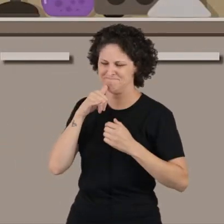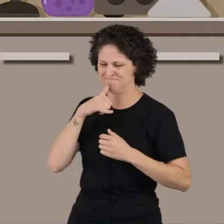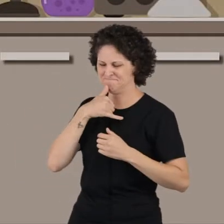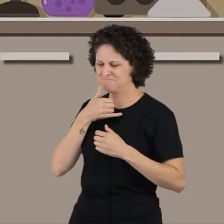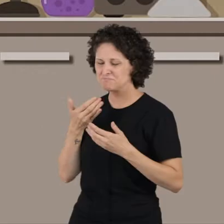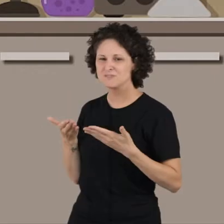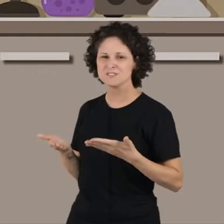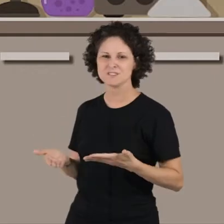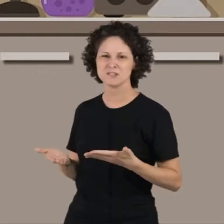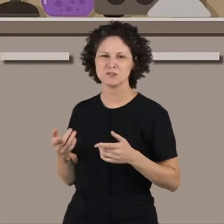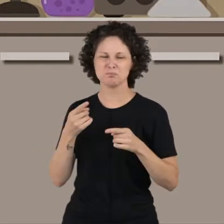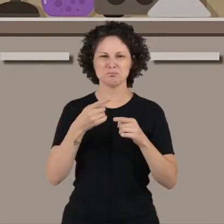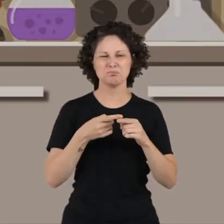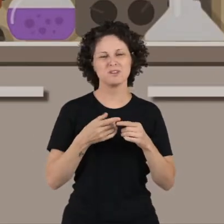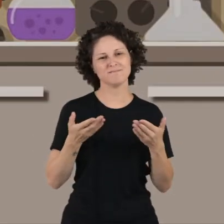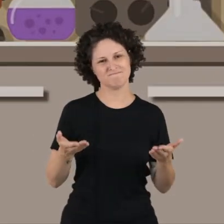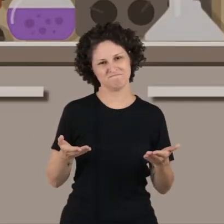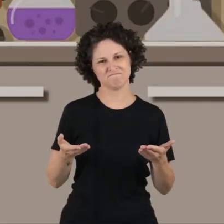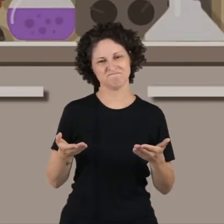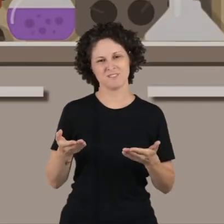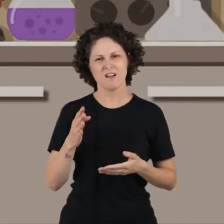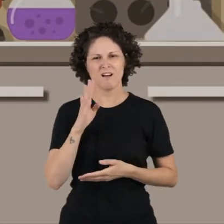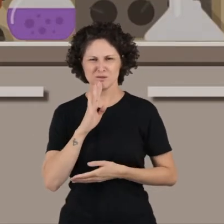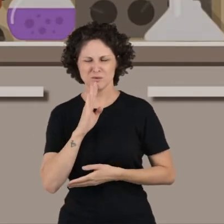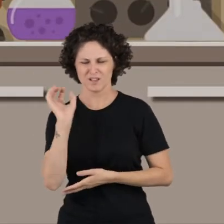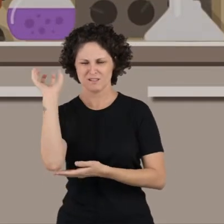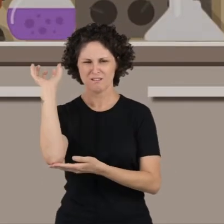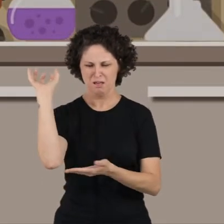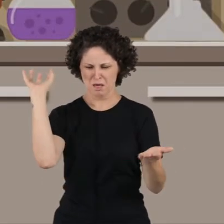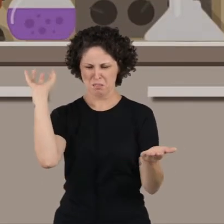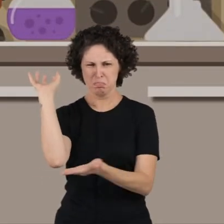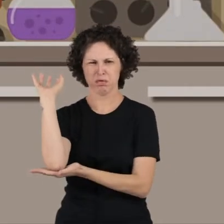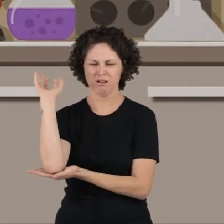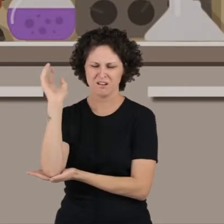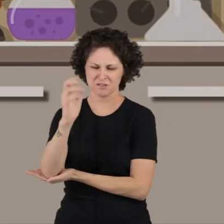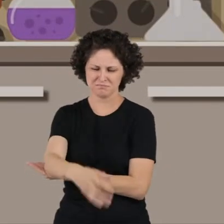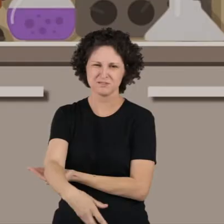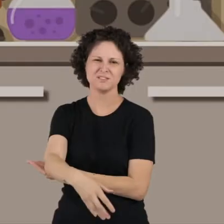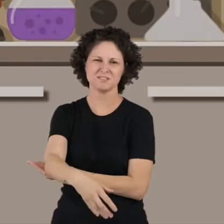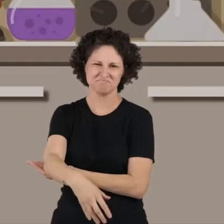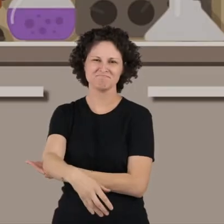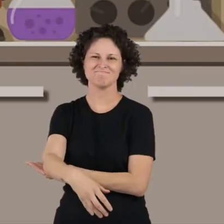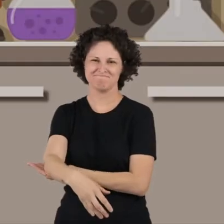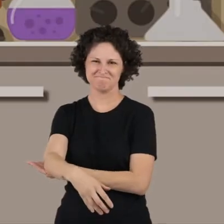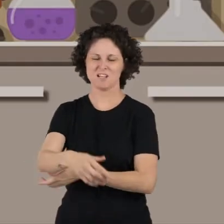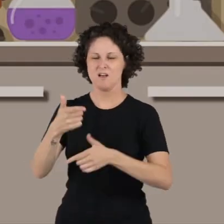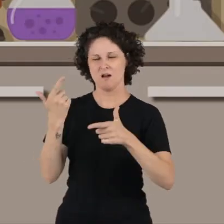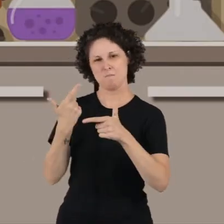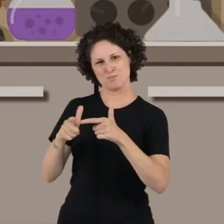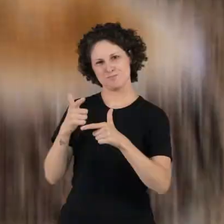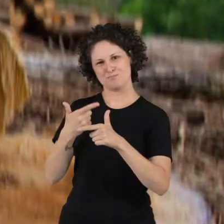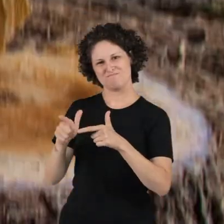acontecer. E eu vou te contar o porquê. Você já ouviu falar sobre o desmatamento? Considerado um dos problemas ambientais mais